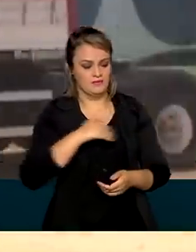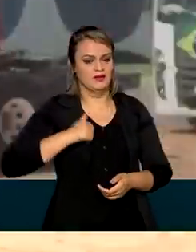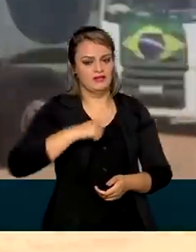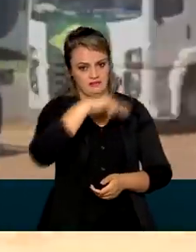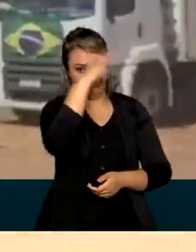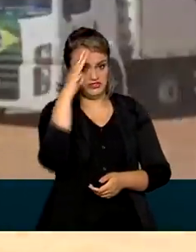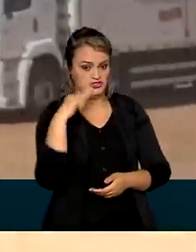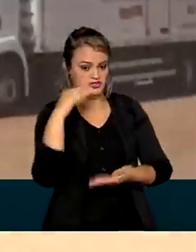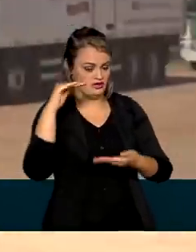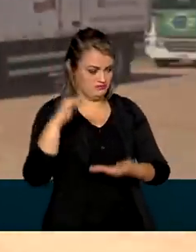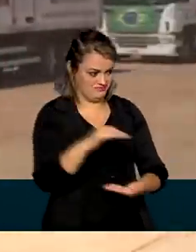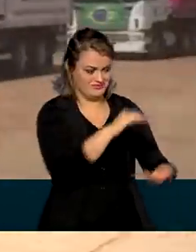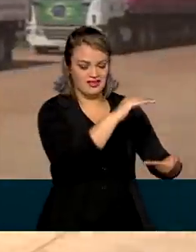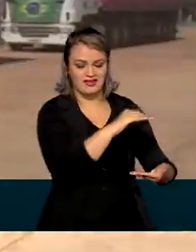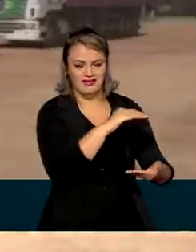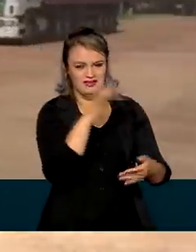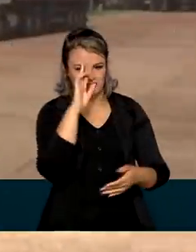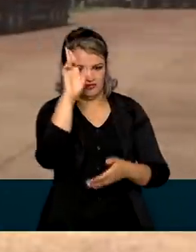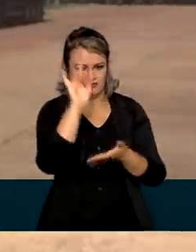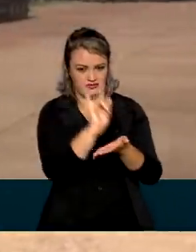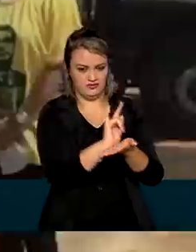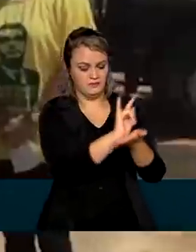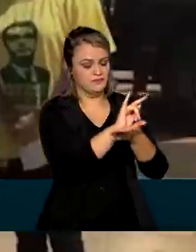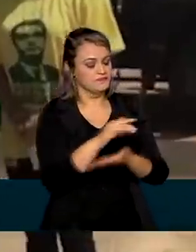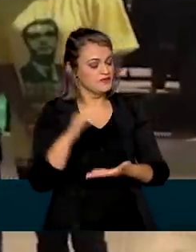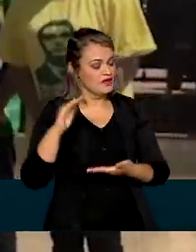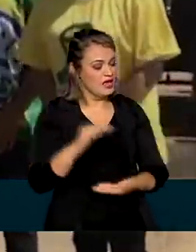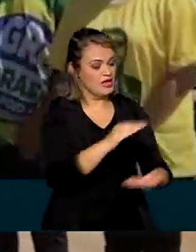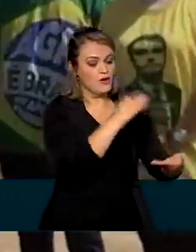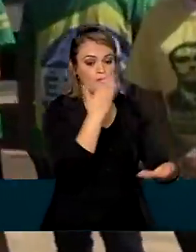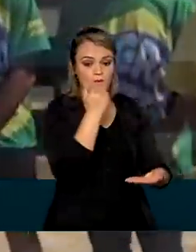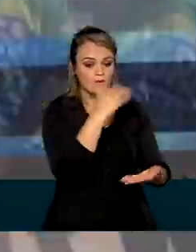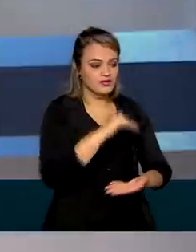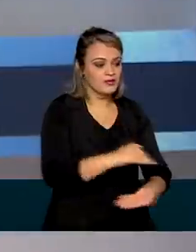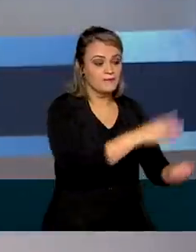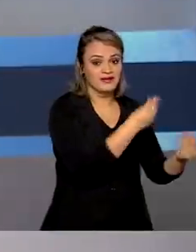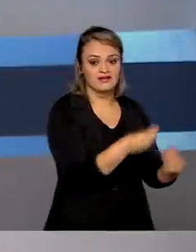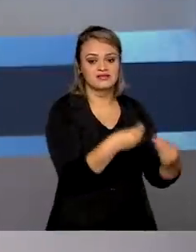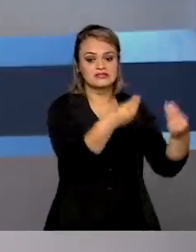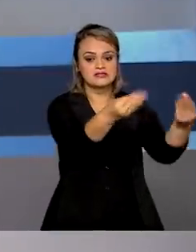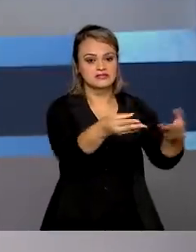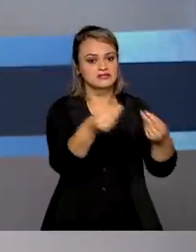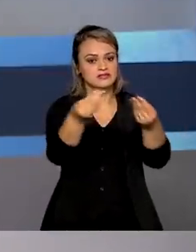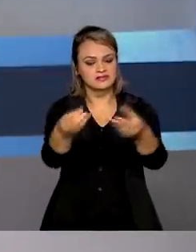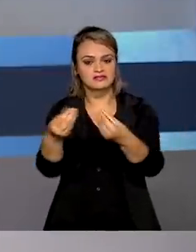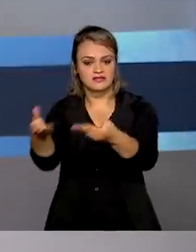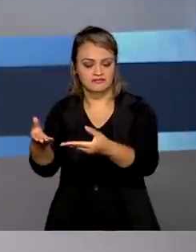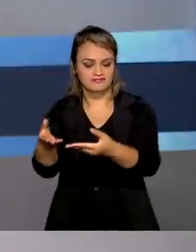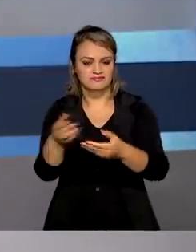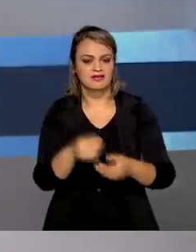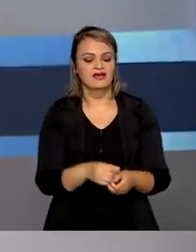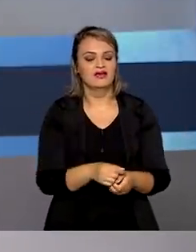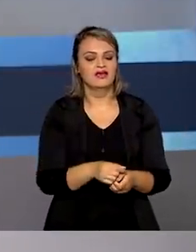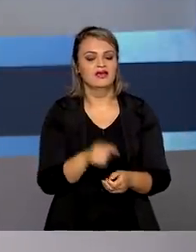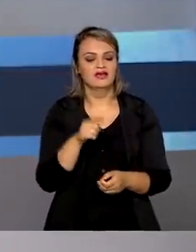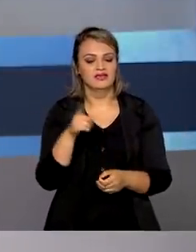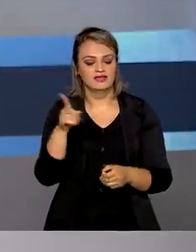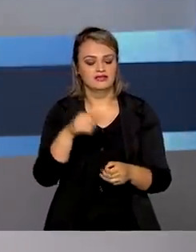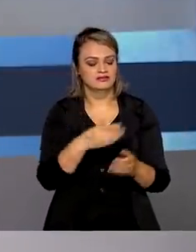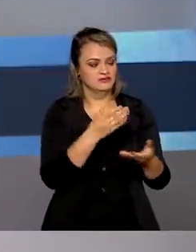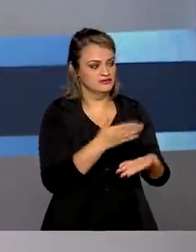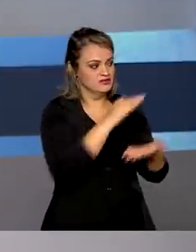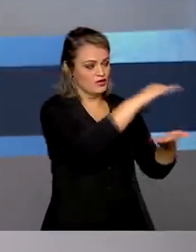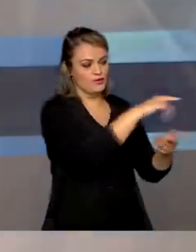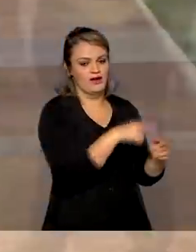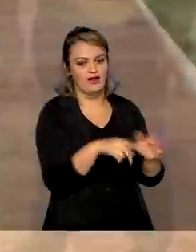Bolsonaro, que coordena o programa toneladas de alimentos para doação. A entrega dos alimentos foi feita no Palácio da